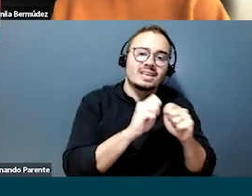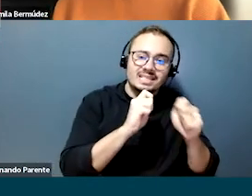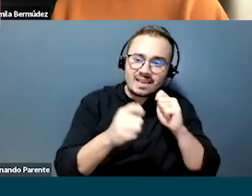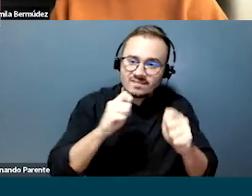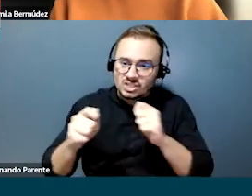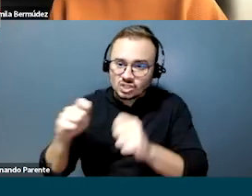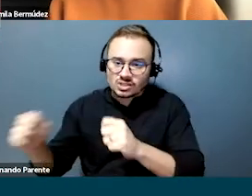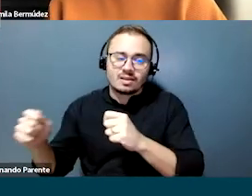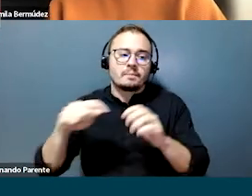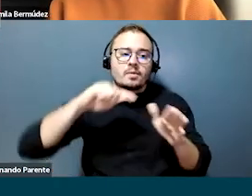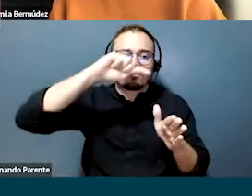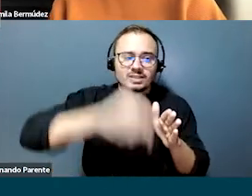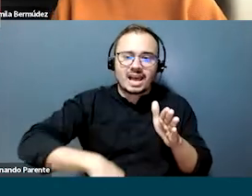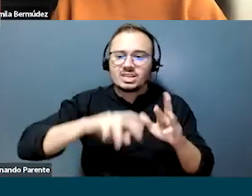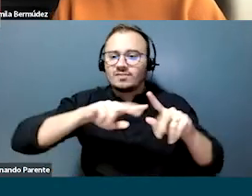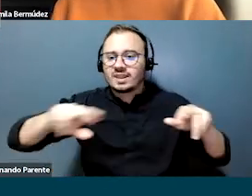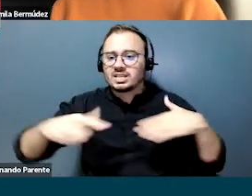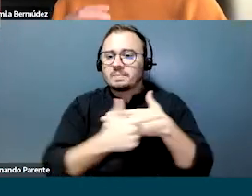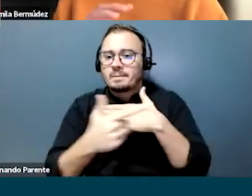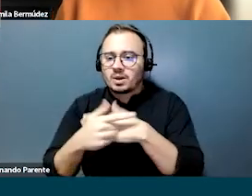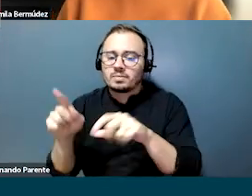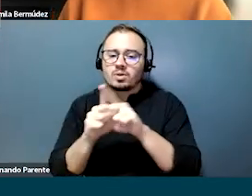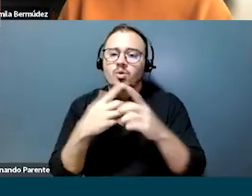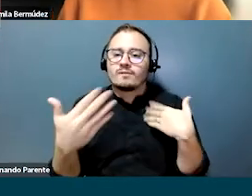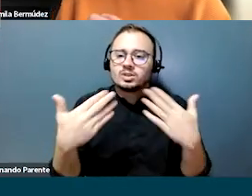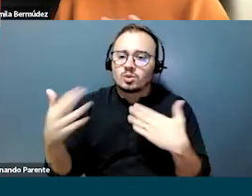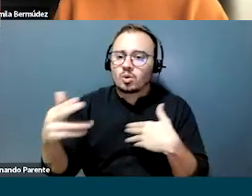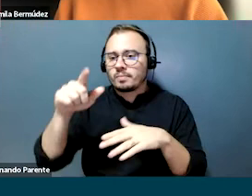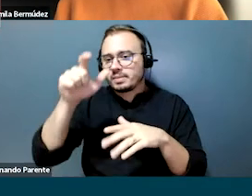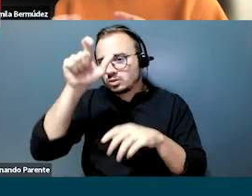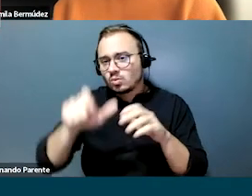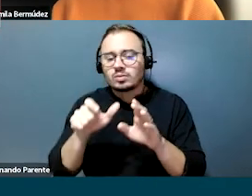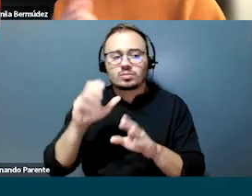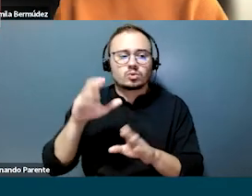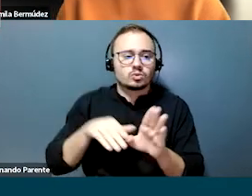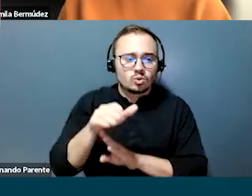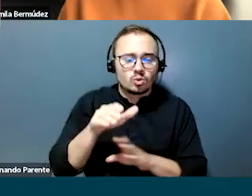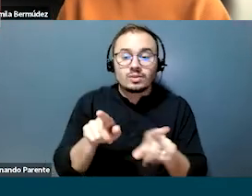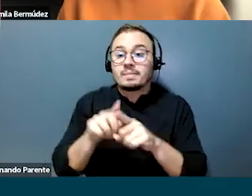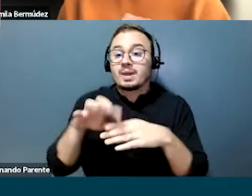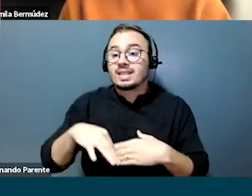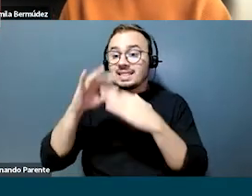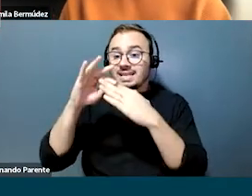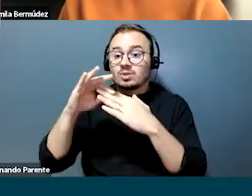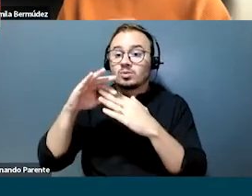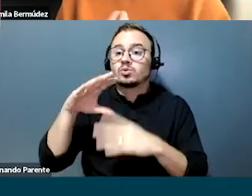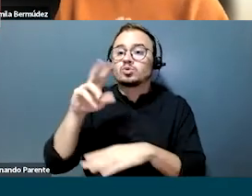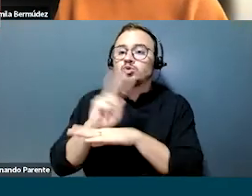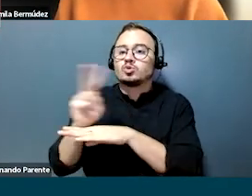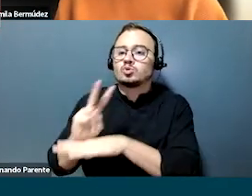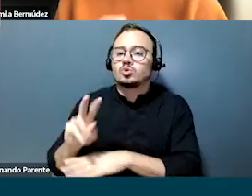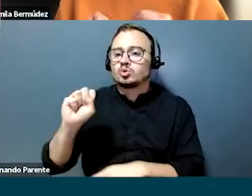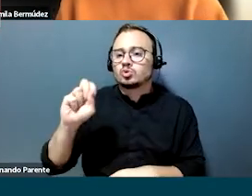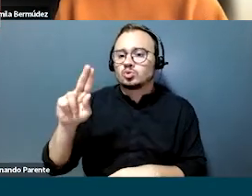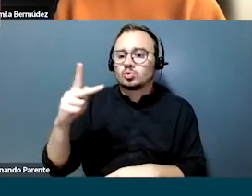diversas entrevistas em profundidade, com diferentes papéis, a gente conversou com consultoras, com supervisoras, que são as lideranças diretas dessas